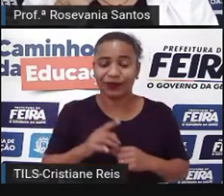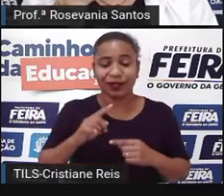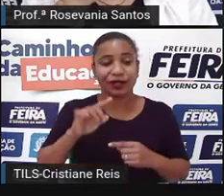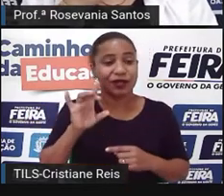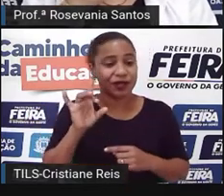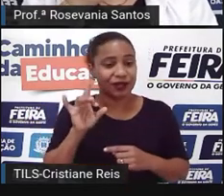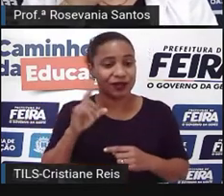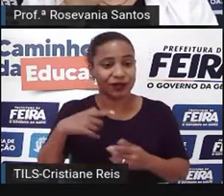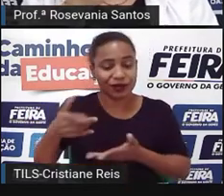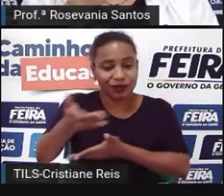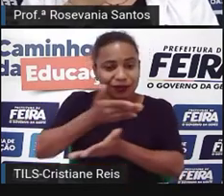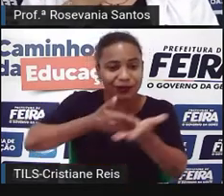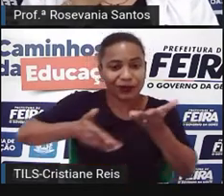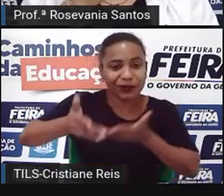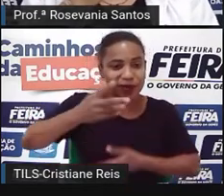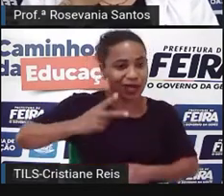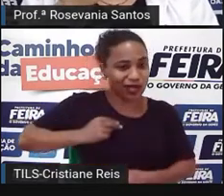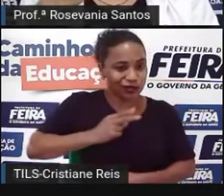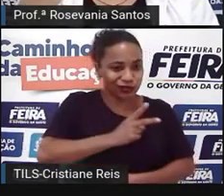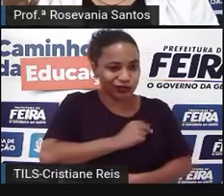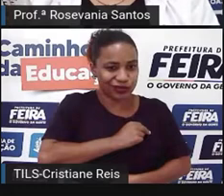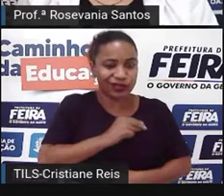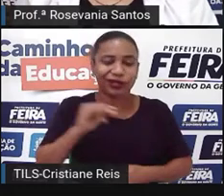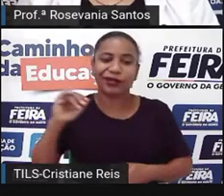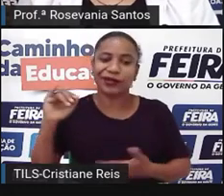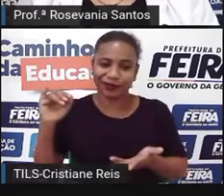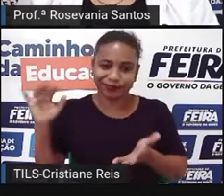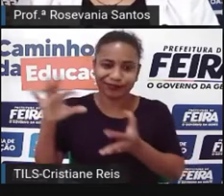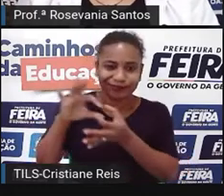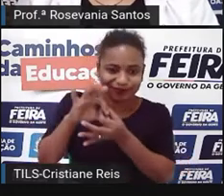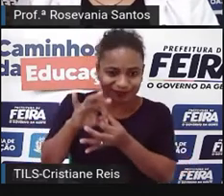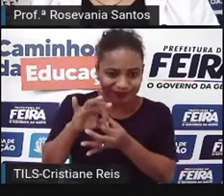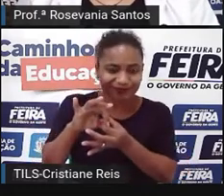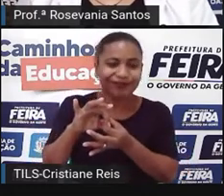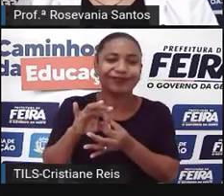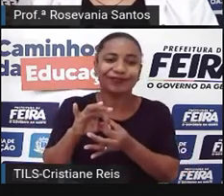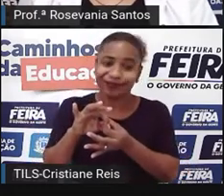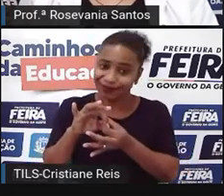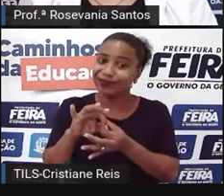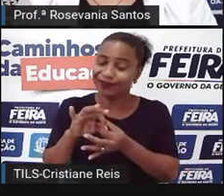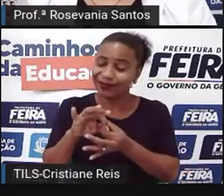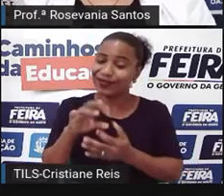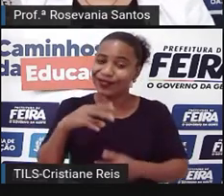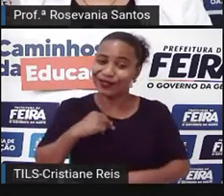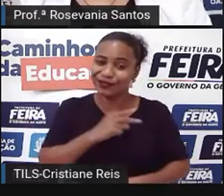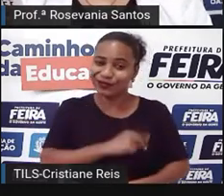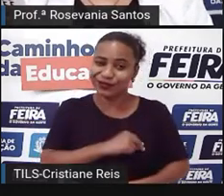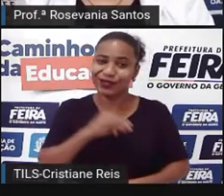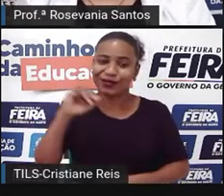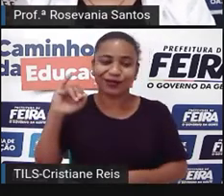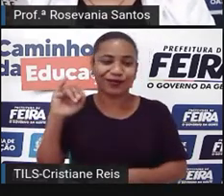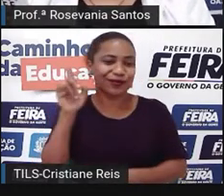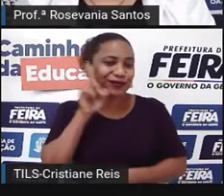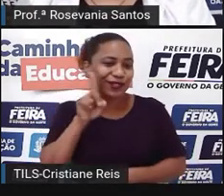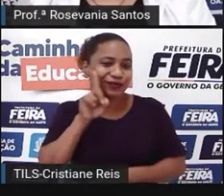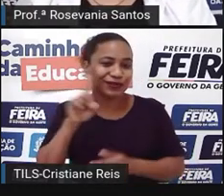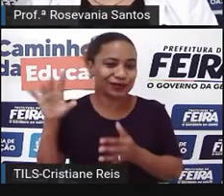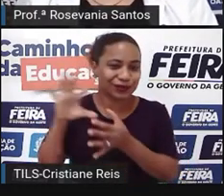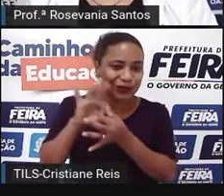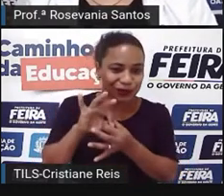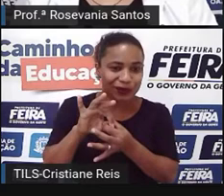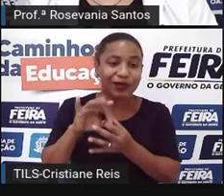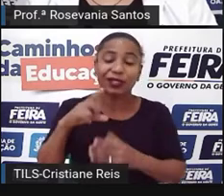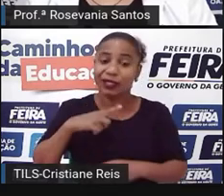a própria China também tem relação diplomática com os Estados Unidos,